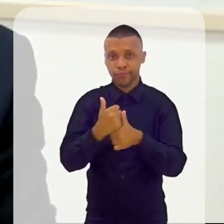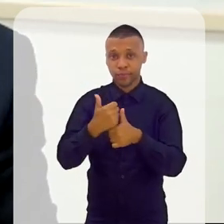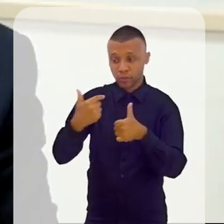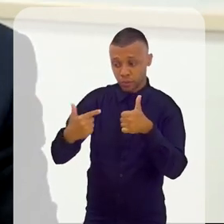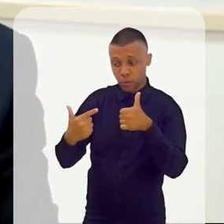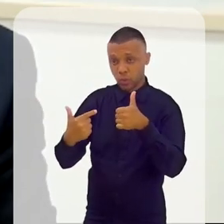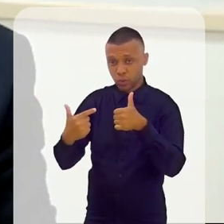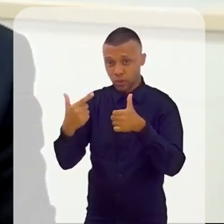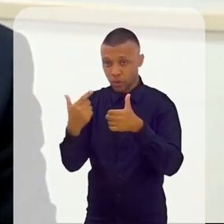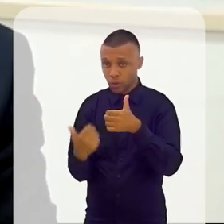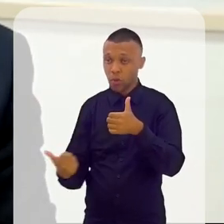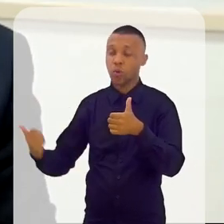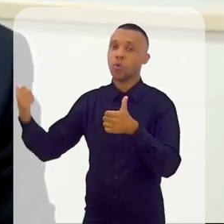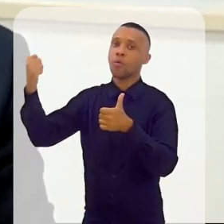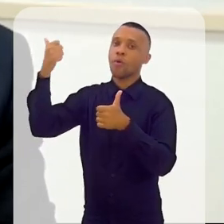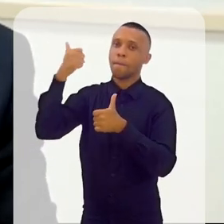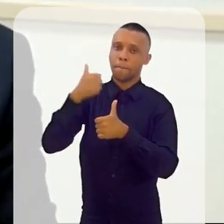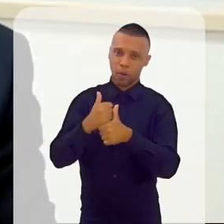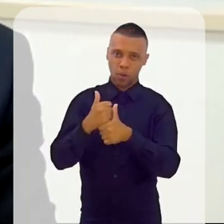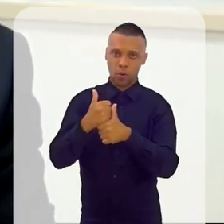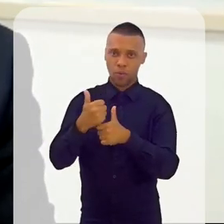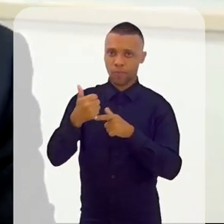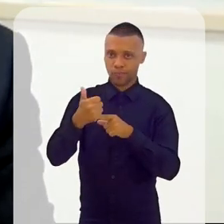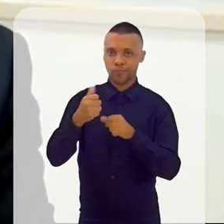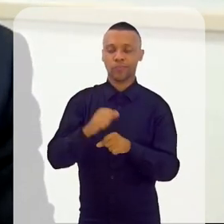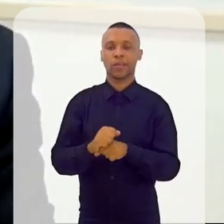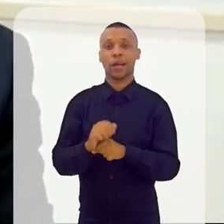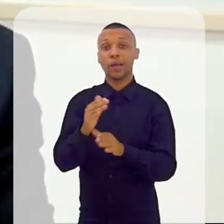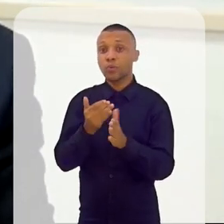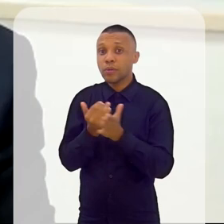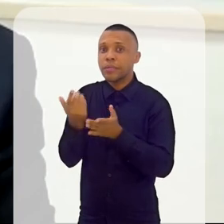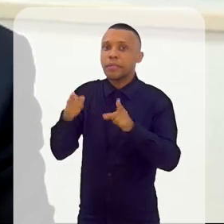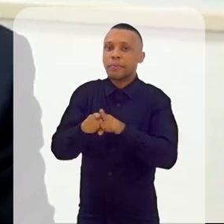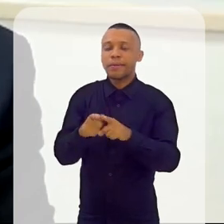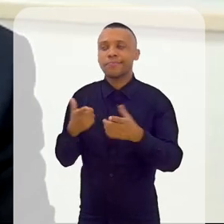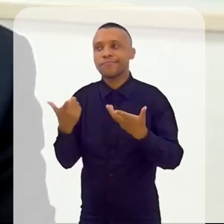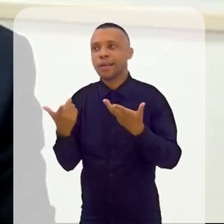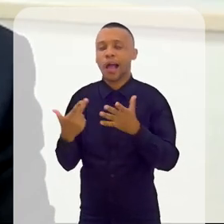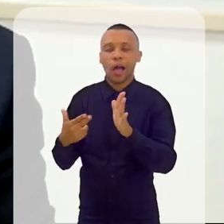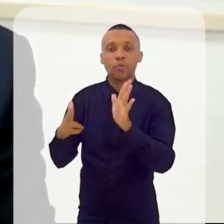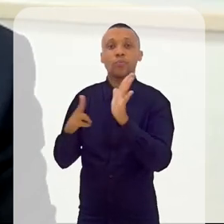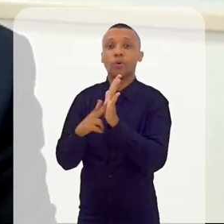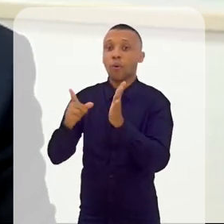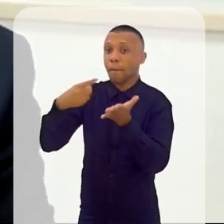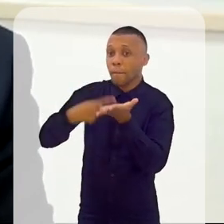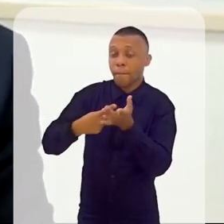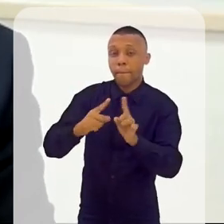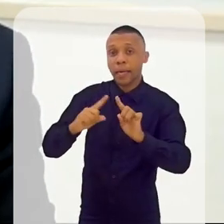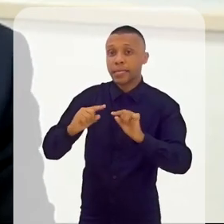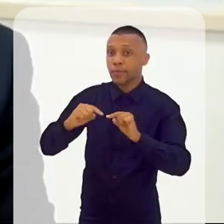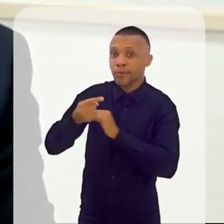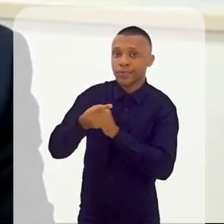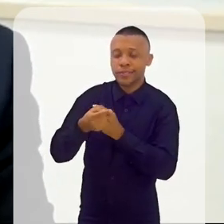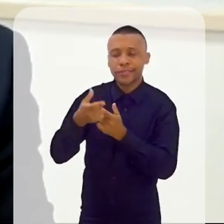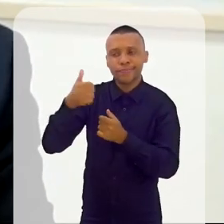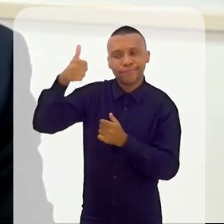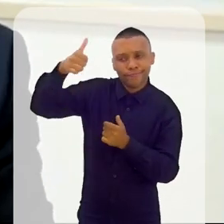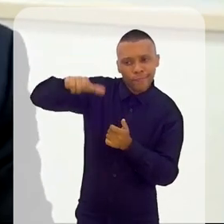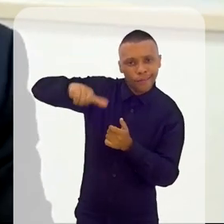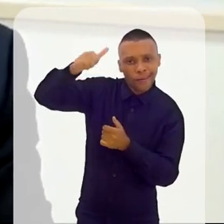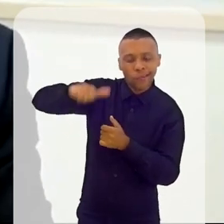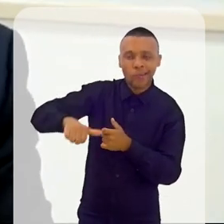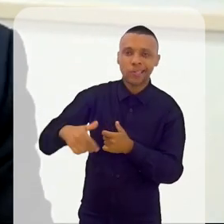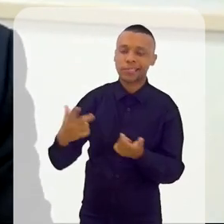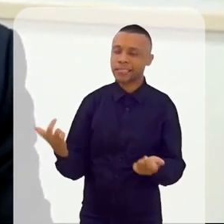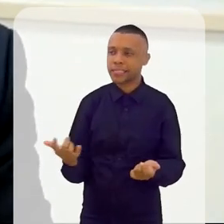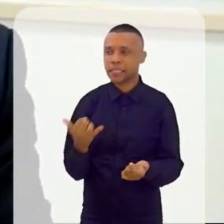segundo colocado, se poderia assumir. O segundo, no início, também assumiu, mas logo, logo, verificou que não